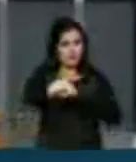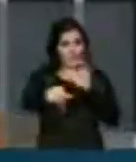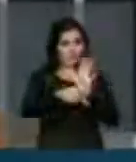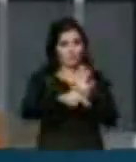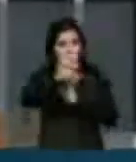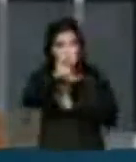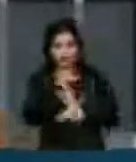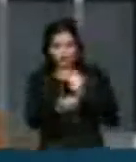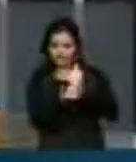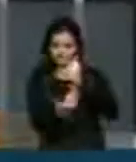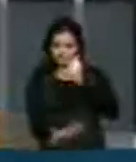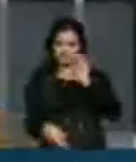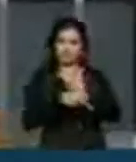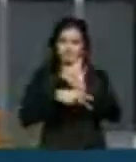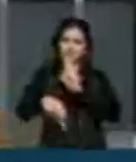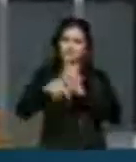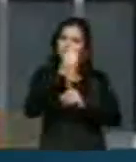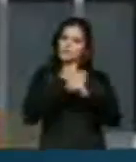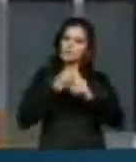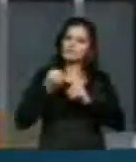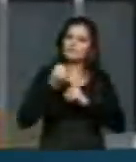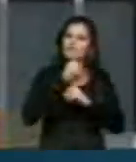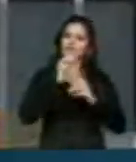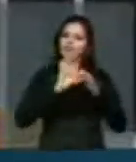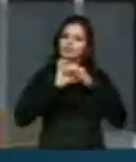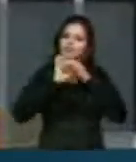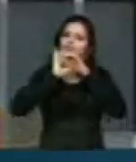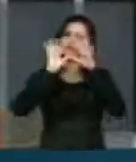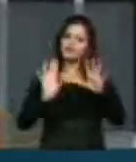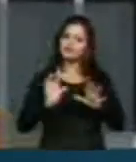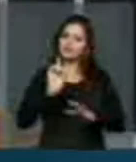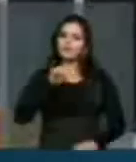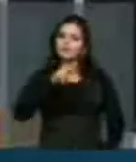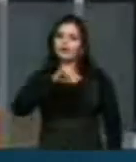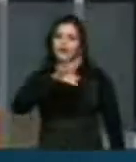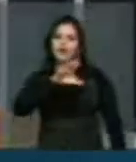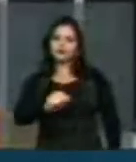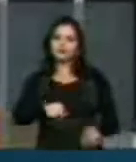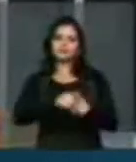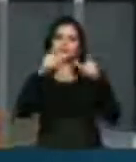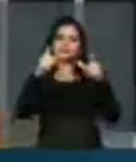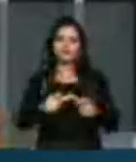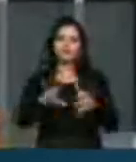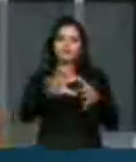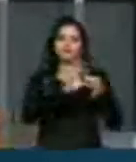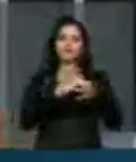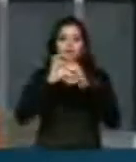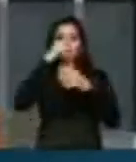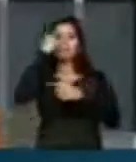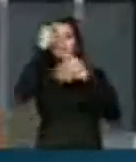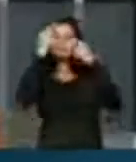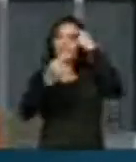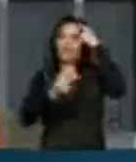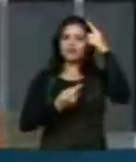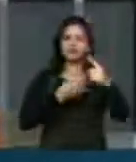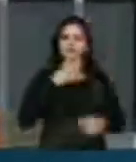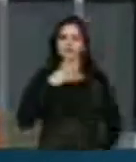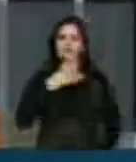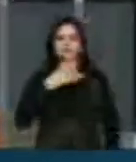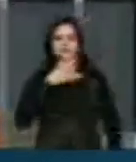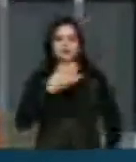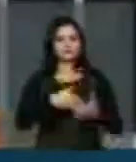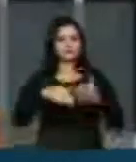dirigentes de uma sociedade democrática, um espaço de integração das ideias, do conhecimento